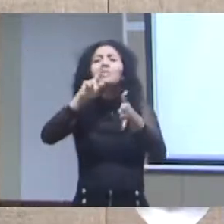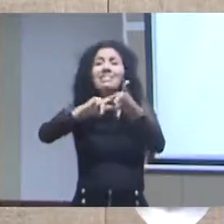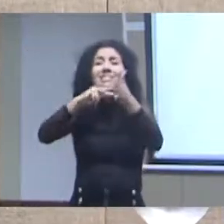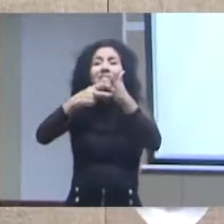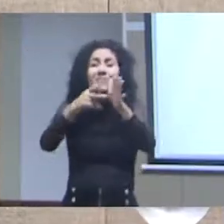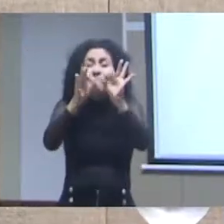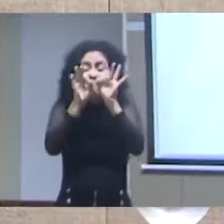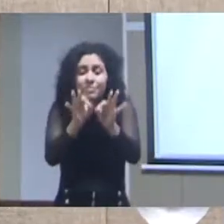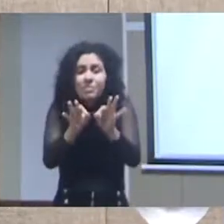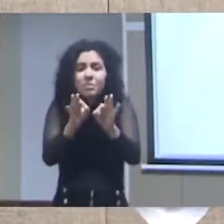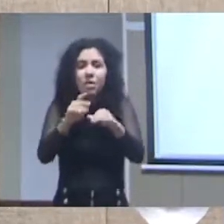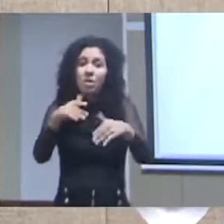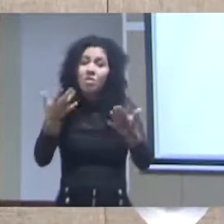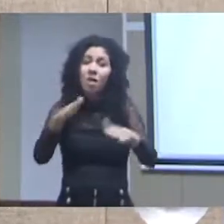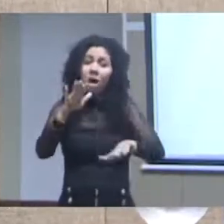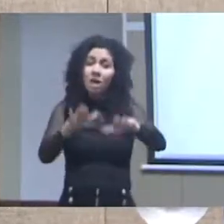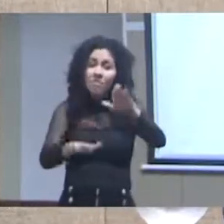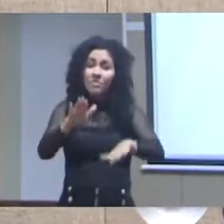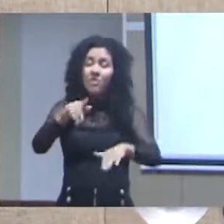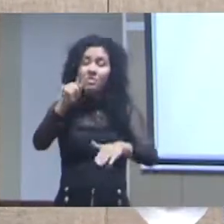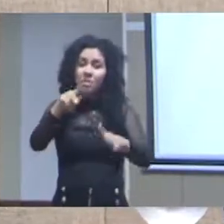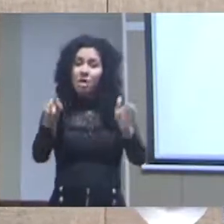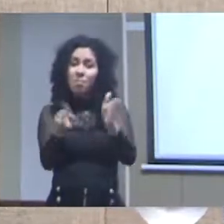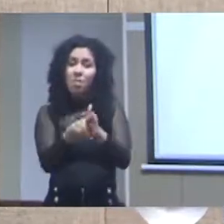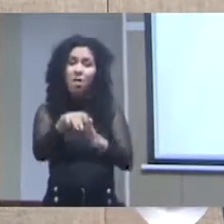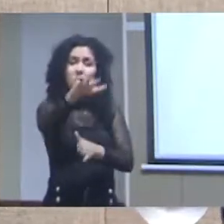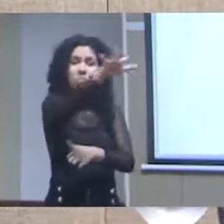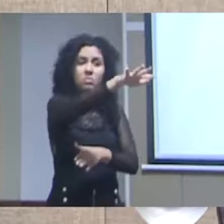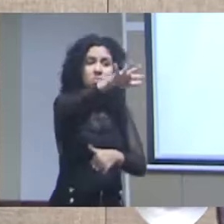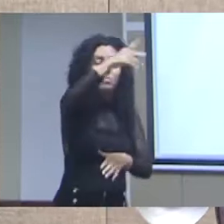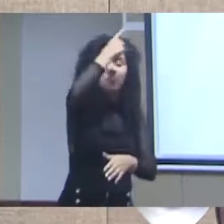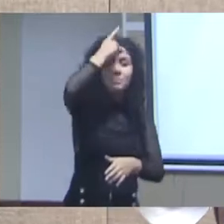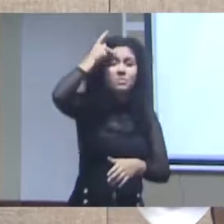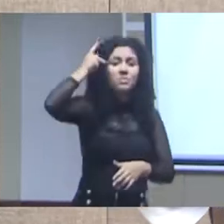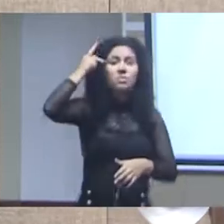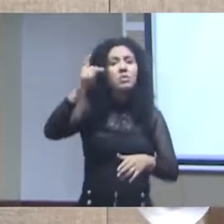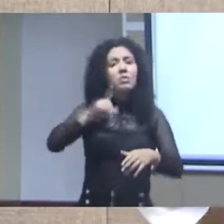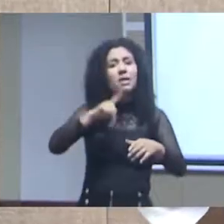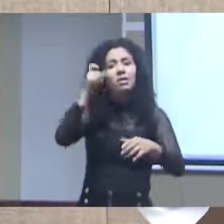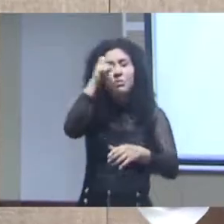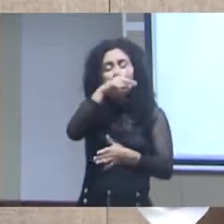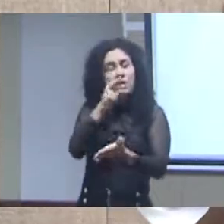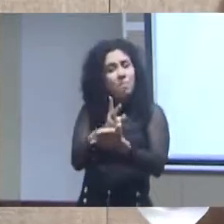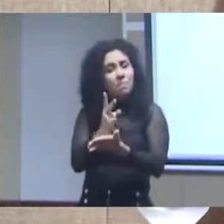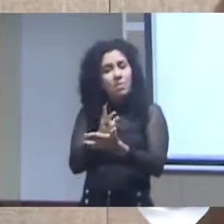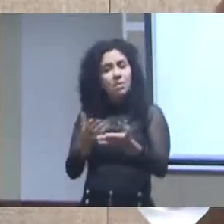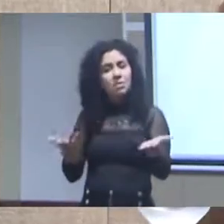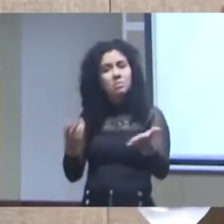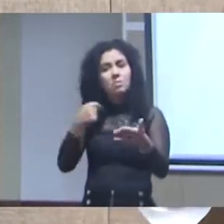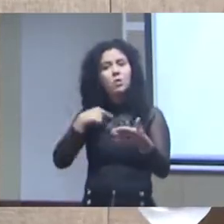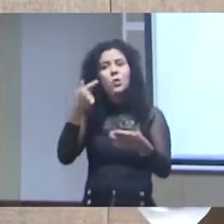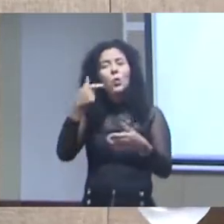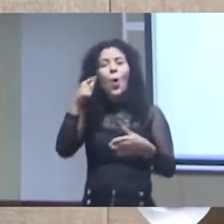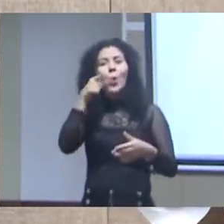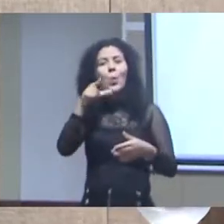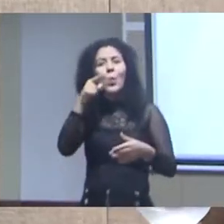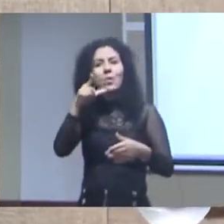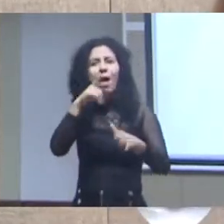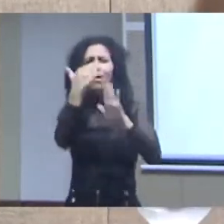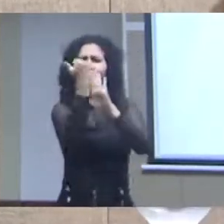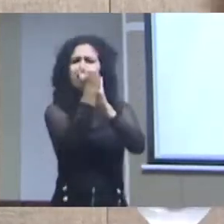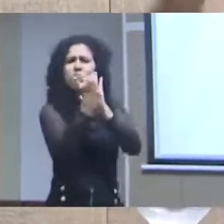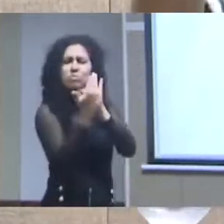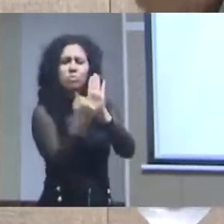e essa é a visão às vezes de uma linguagem de governo para governo de governo escrevendo programas para quem conhece os programas e